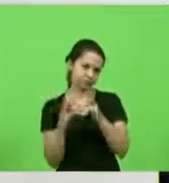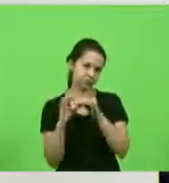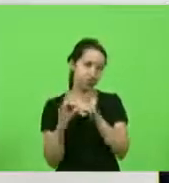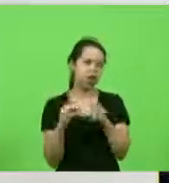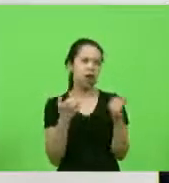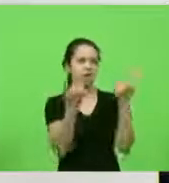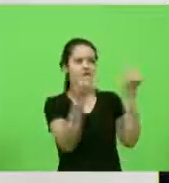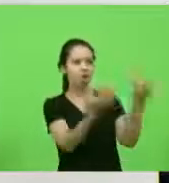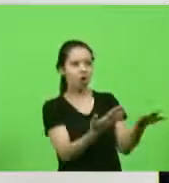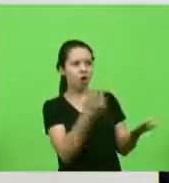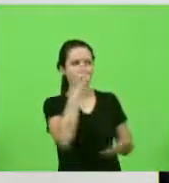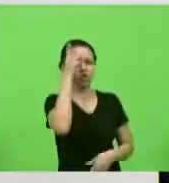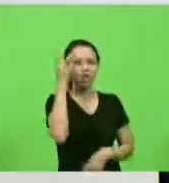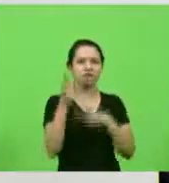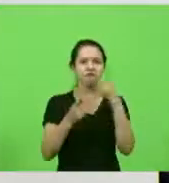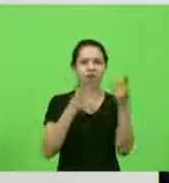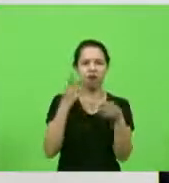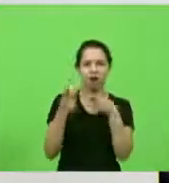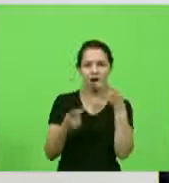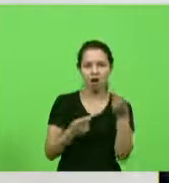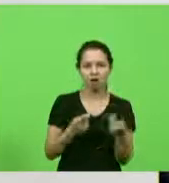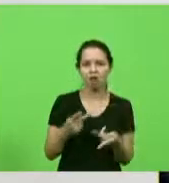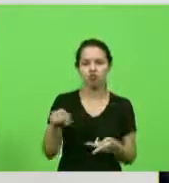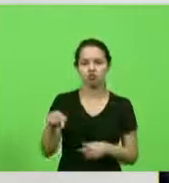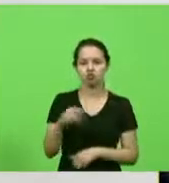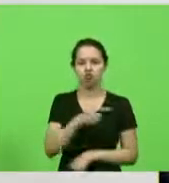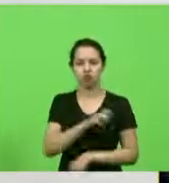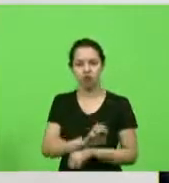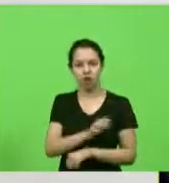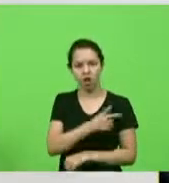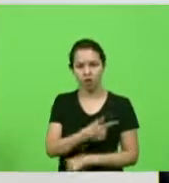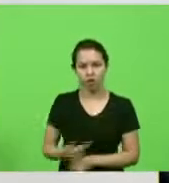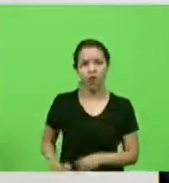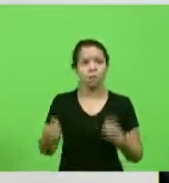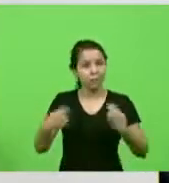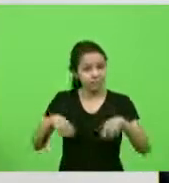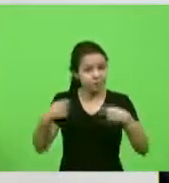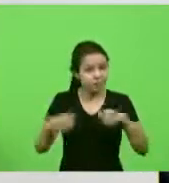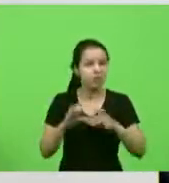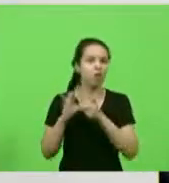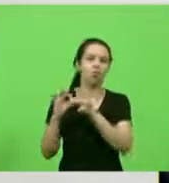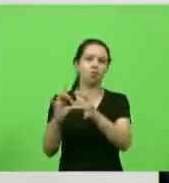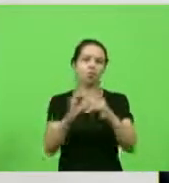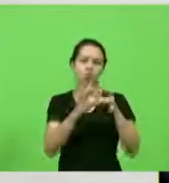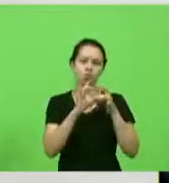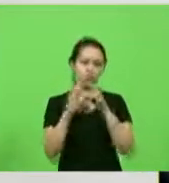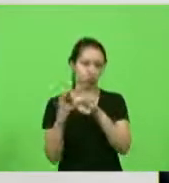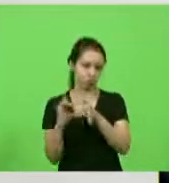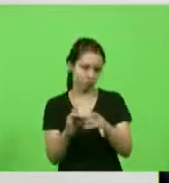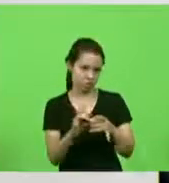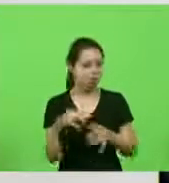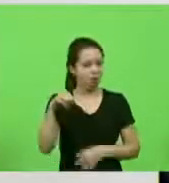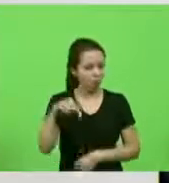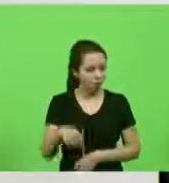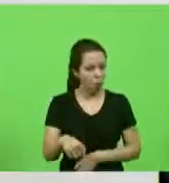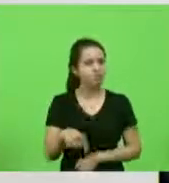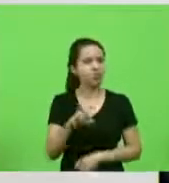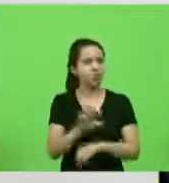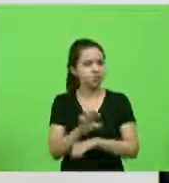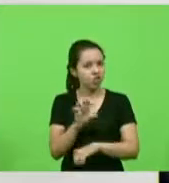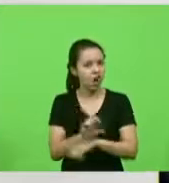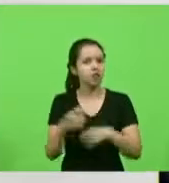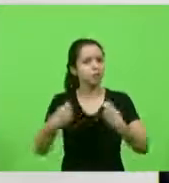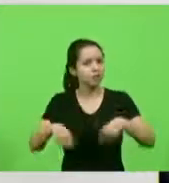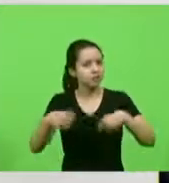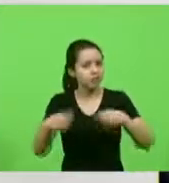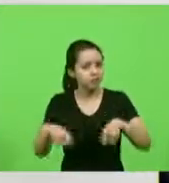ouve é que o Estado, o que mais precisa nesse momento, é de harmonia. O que o Estado mais precisa nesse momento é de